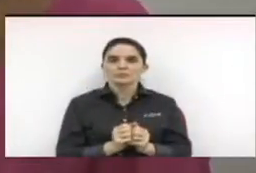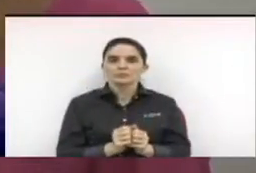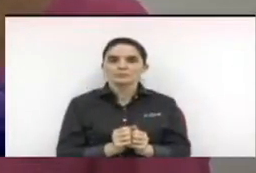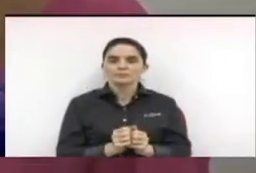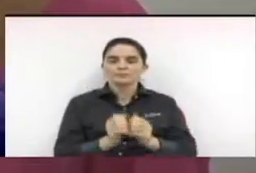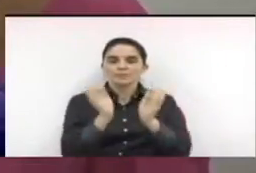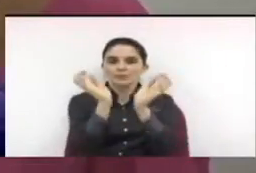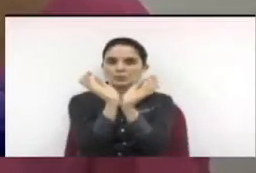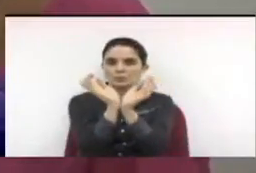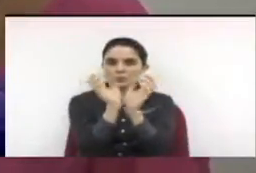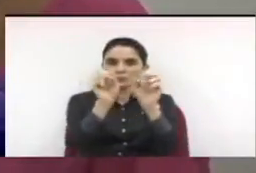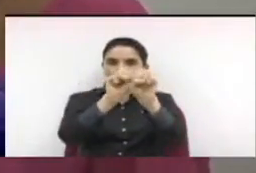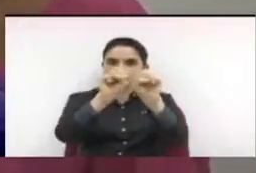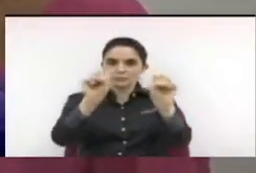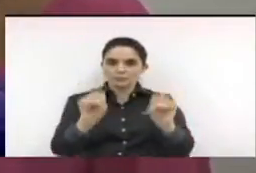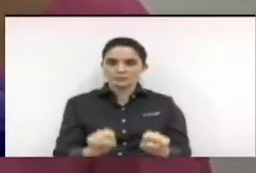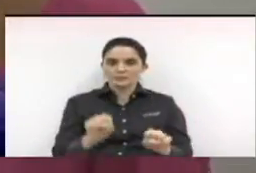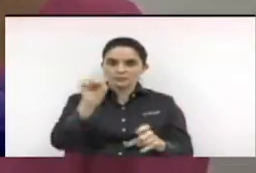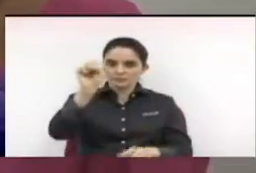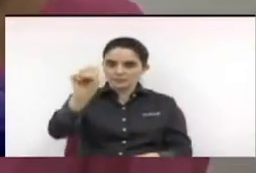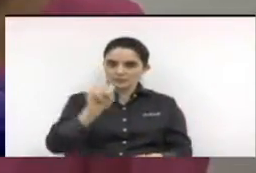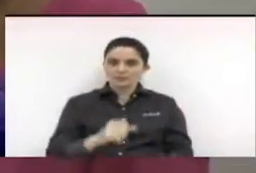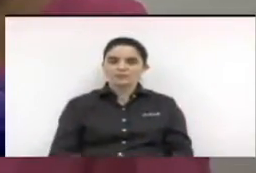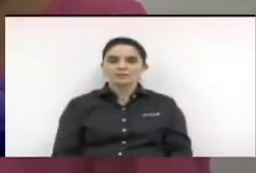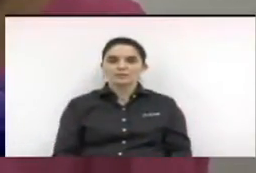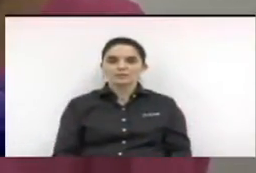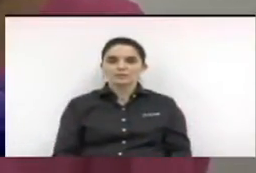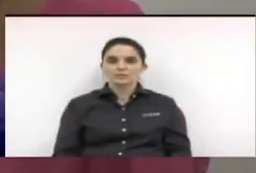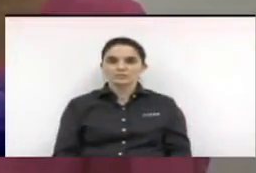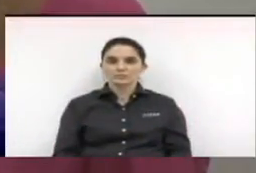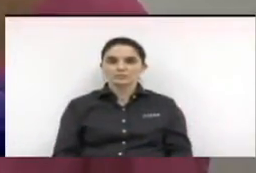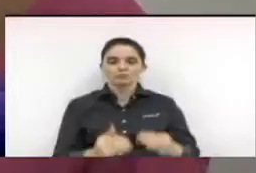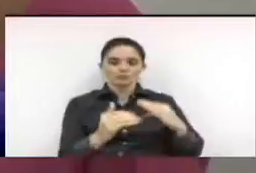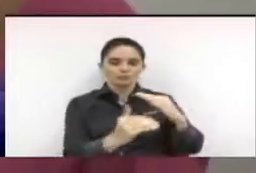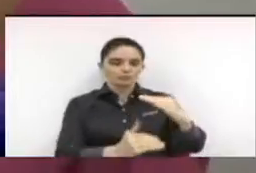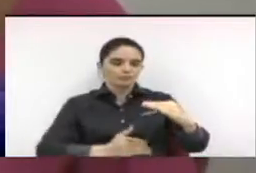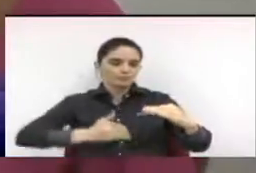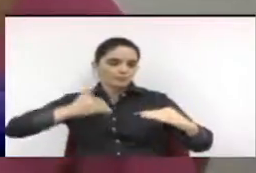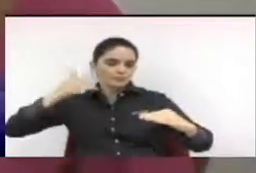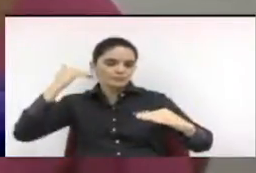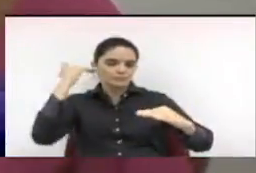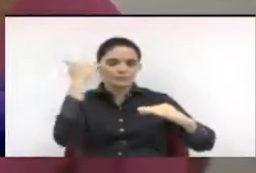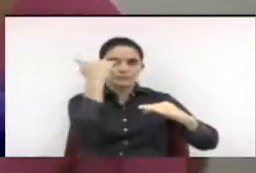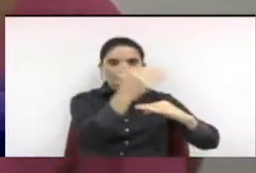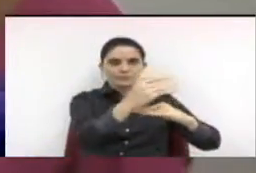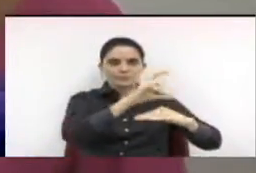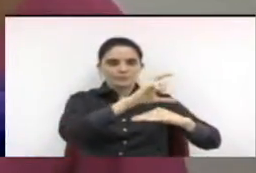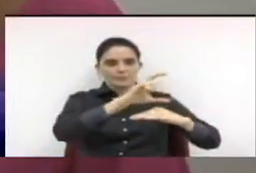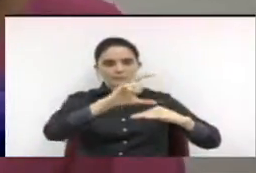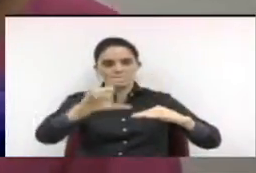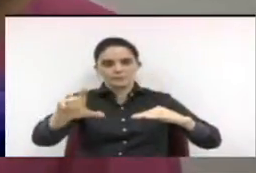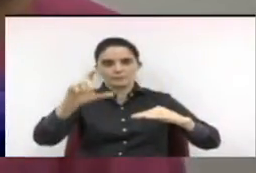passar por cima de siglas partidárias de